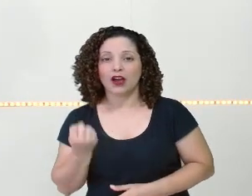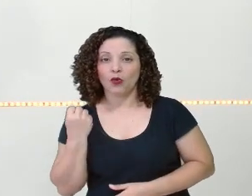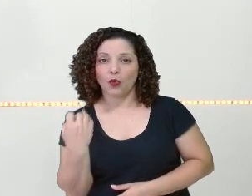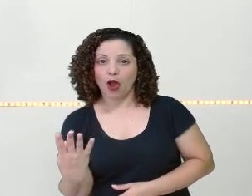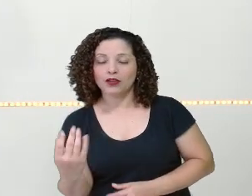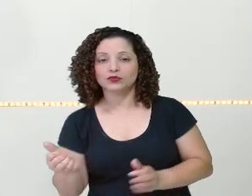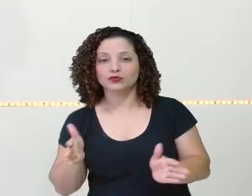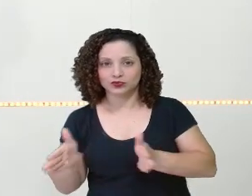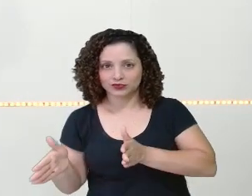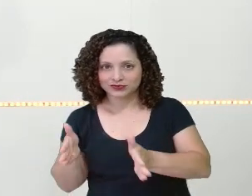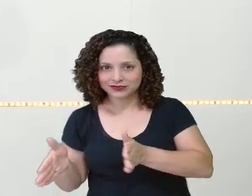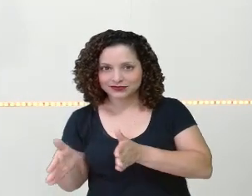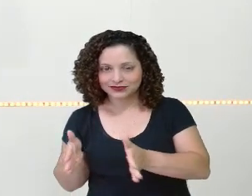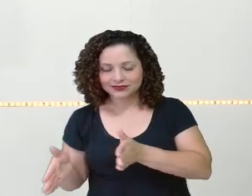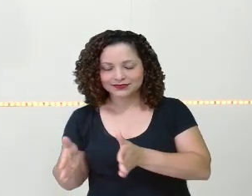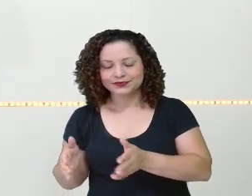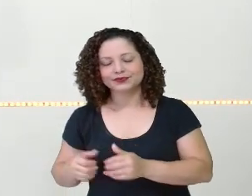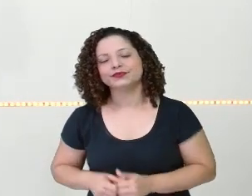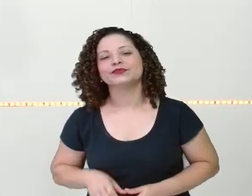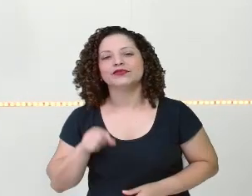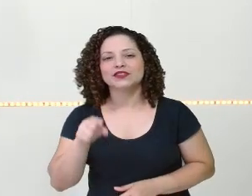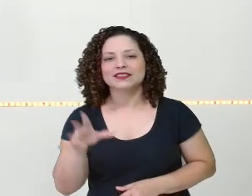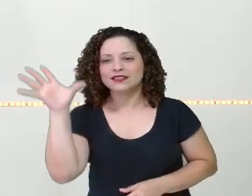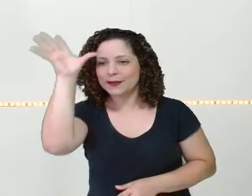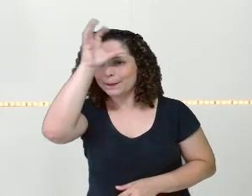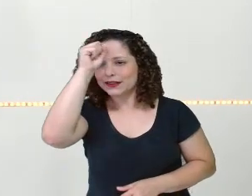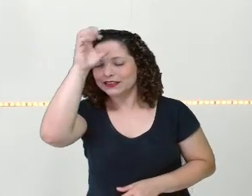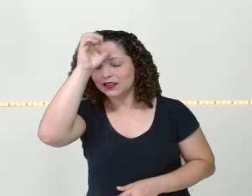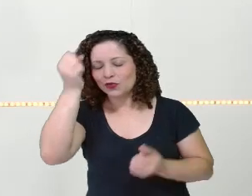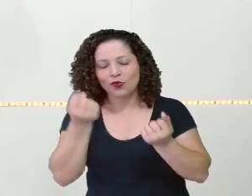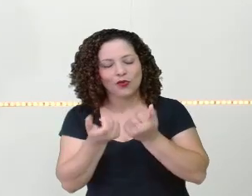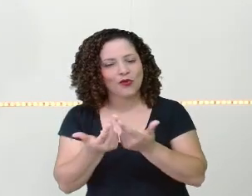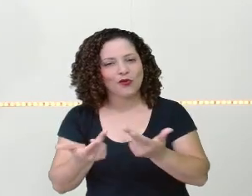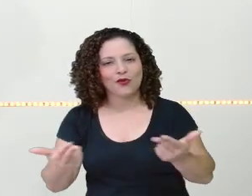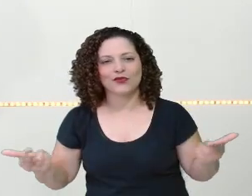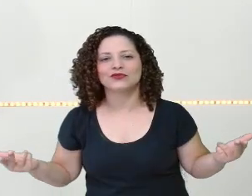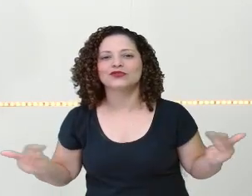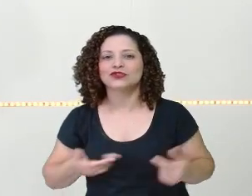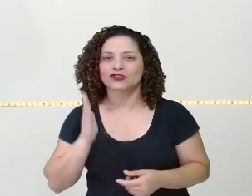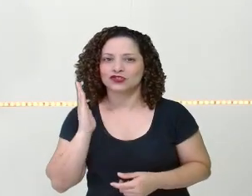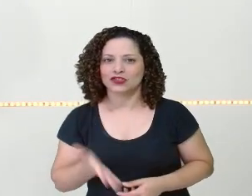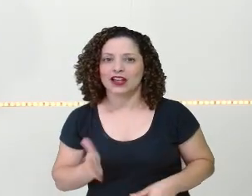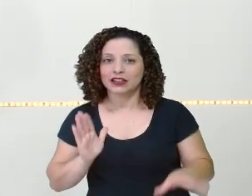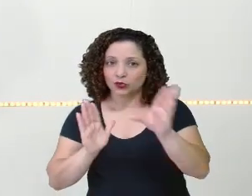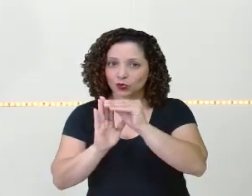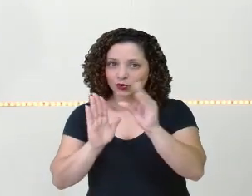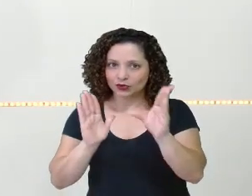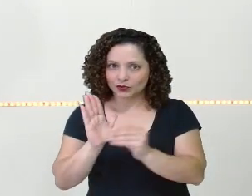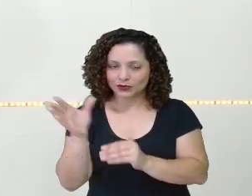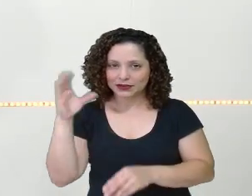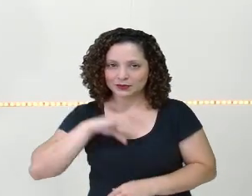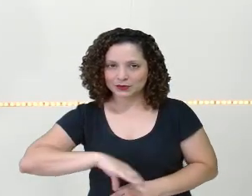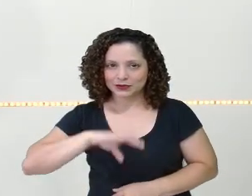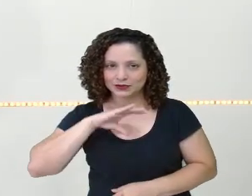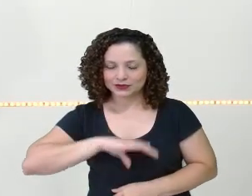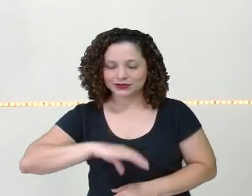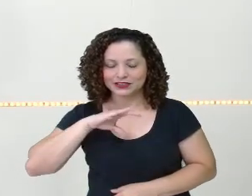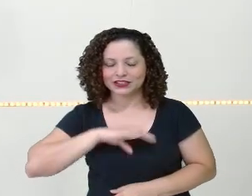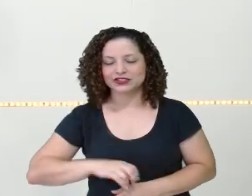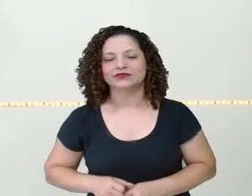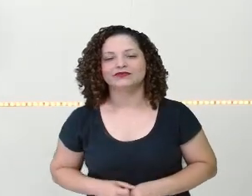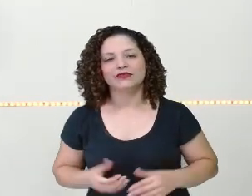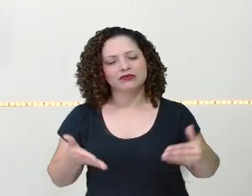quarto volume. Você já aprendeu muitas coisas nesse quarto volume do Aprender Sempre. E a gente vai continuar.